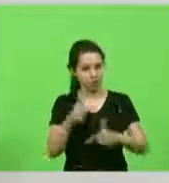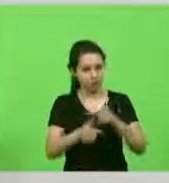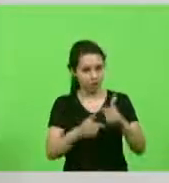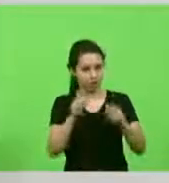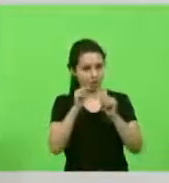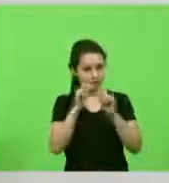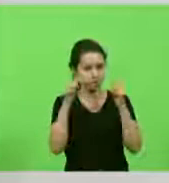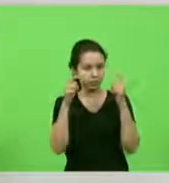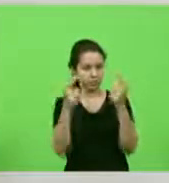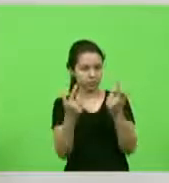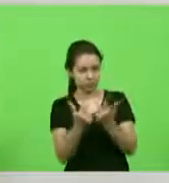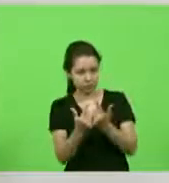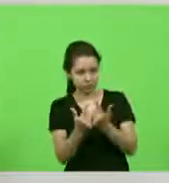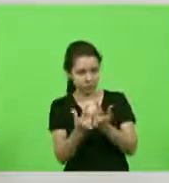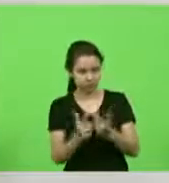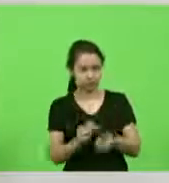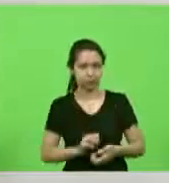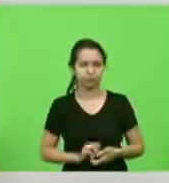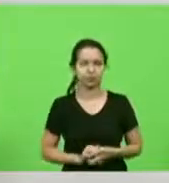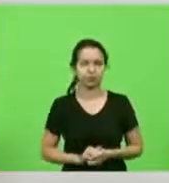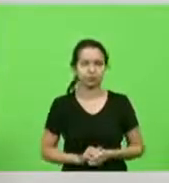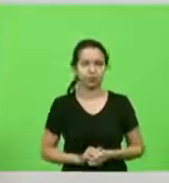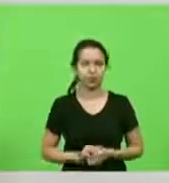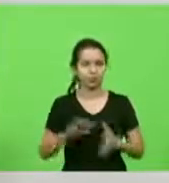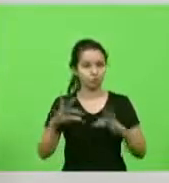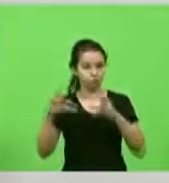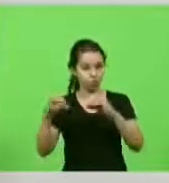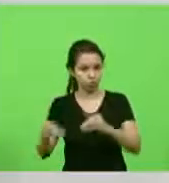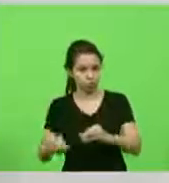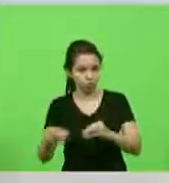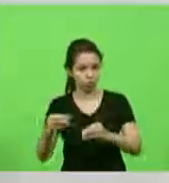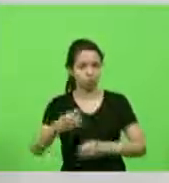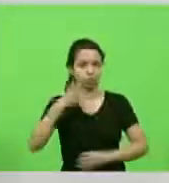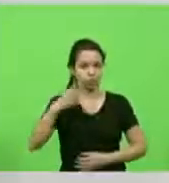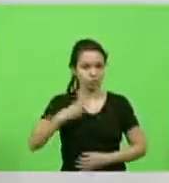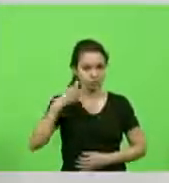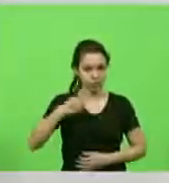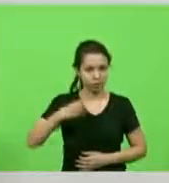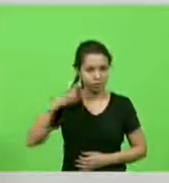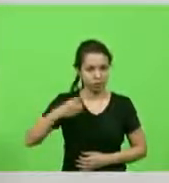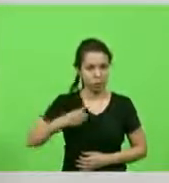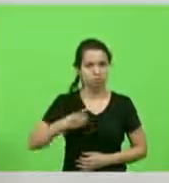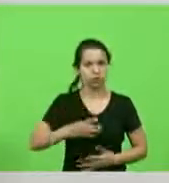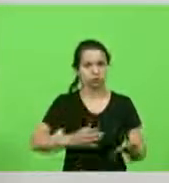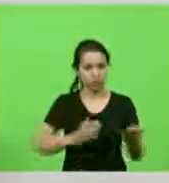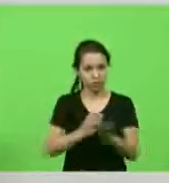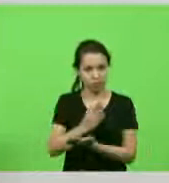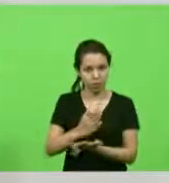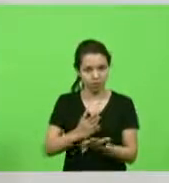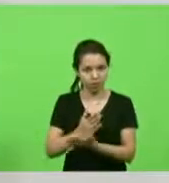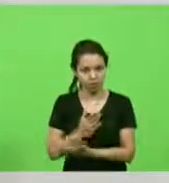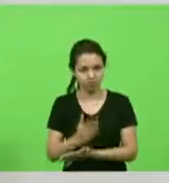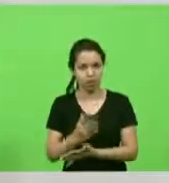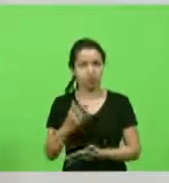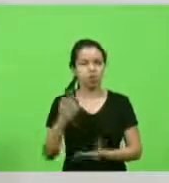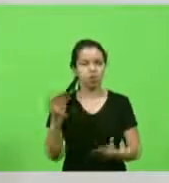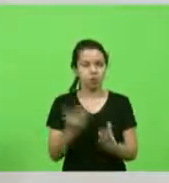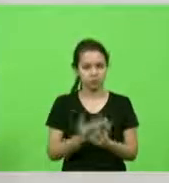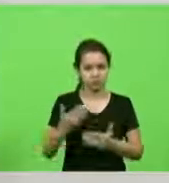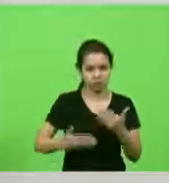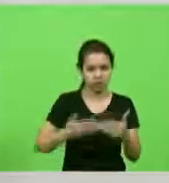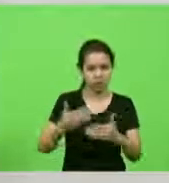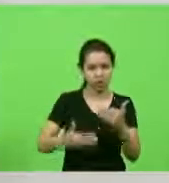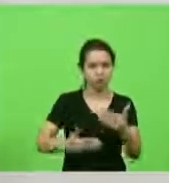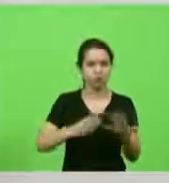legislativa e todos os deputados os deputados que aprovaram o processo de impeachment